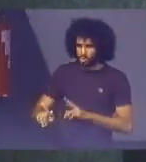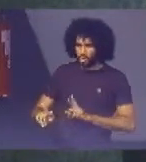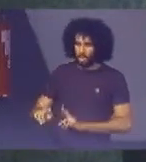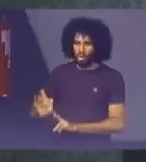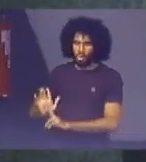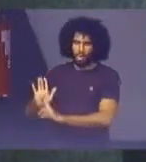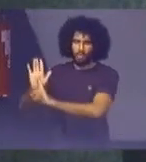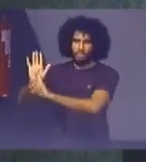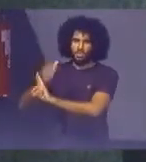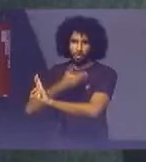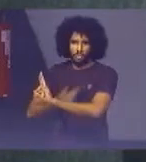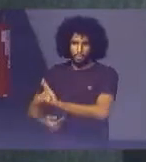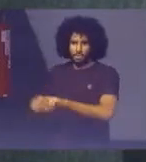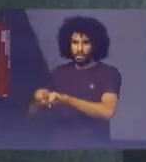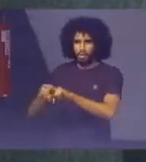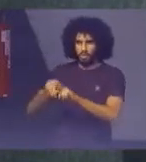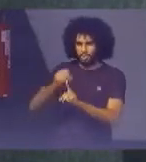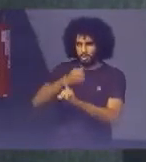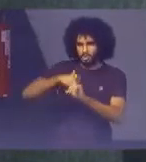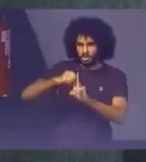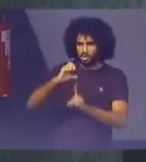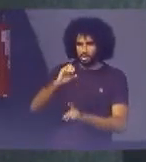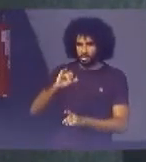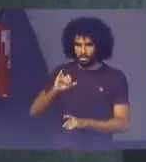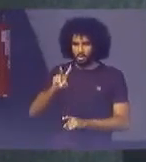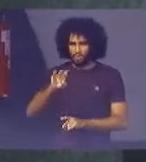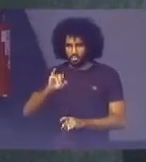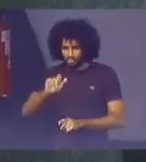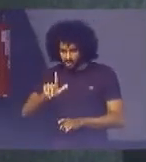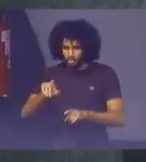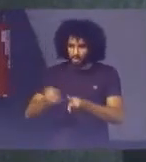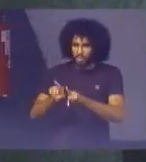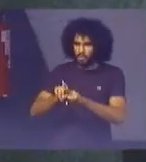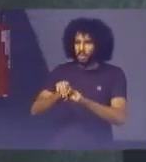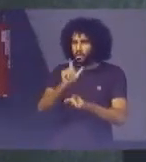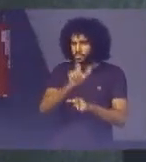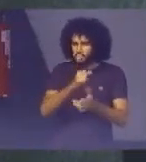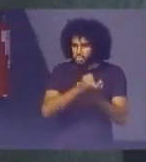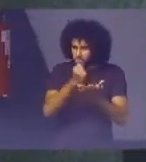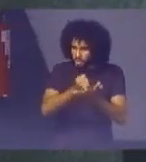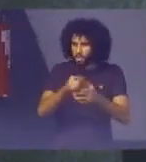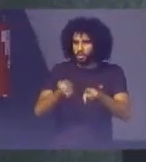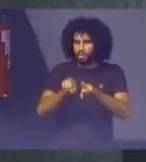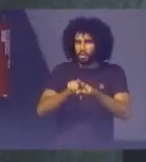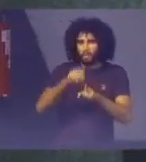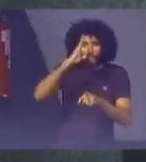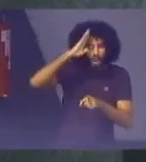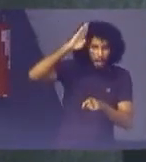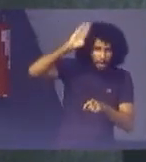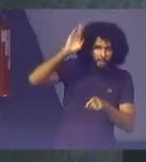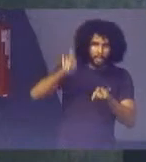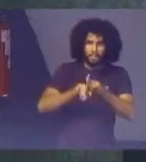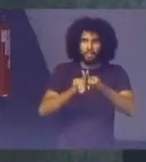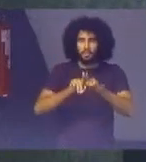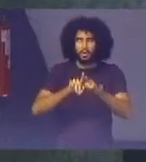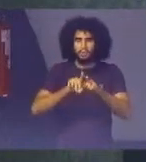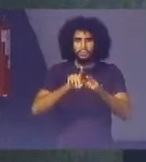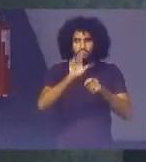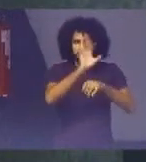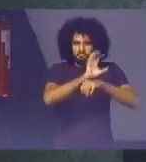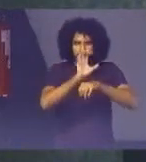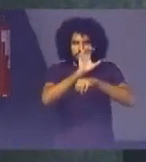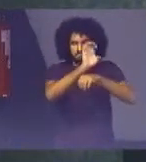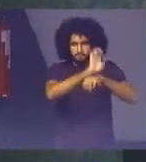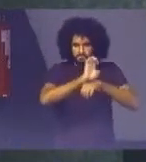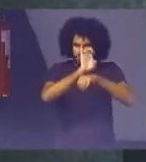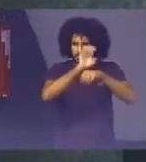federal Da sociedade civil Dos empregadores Dos trabalhadores Da academia De estados e municípios E que